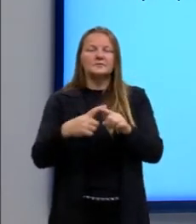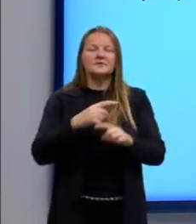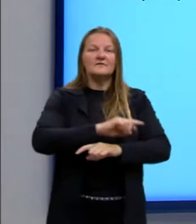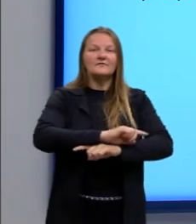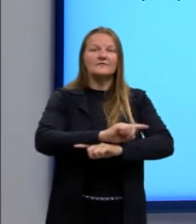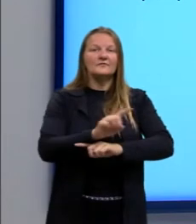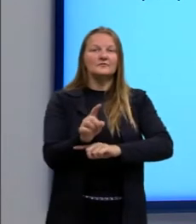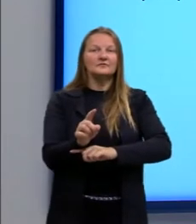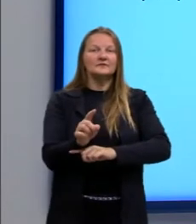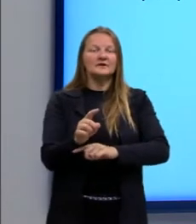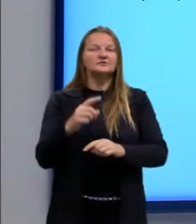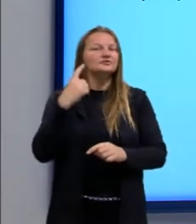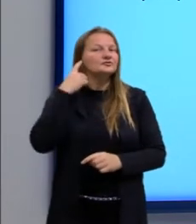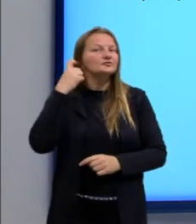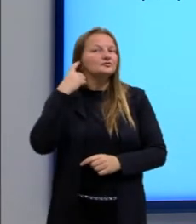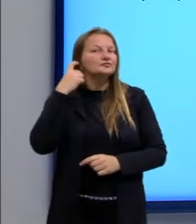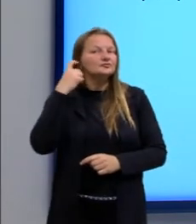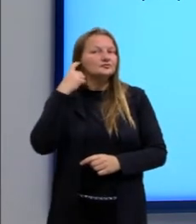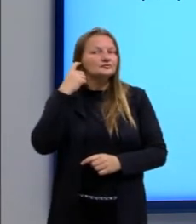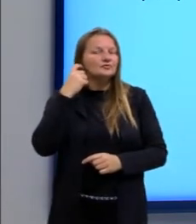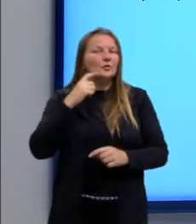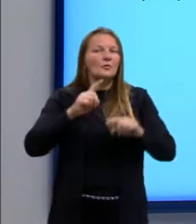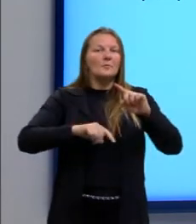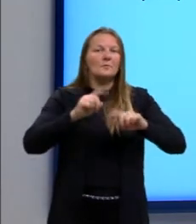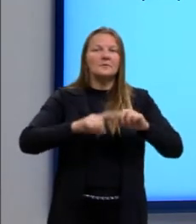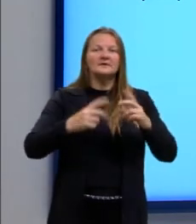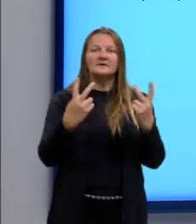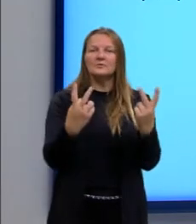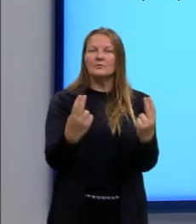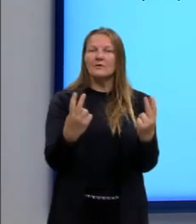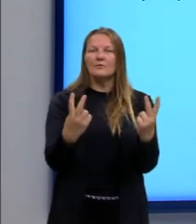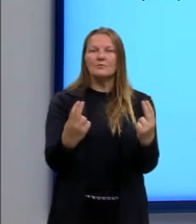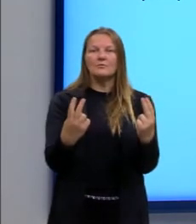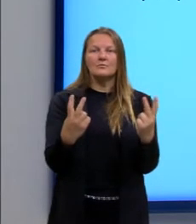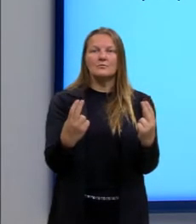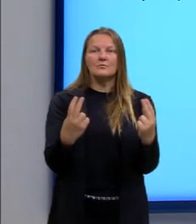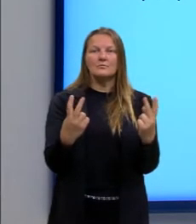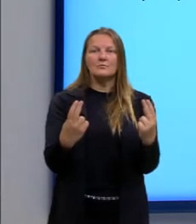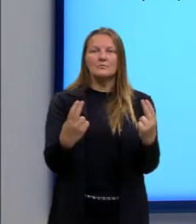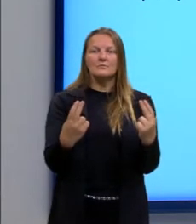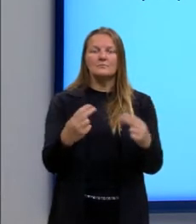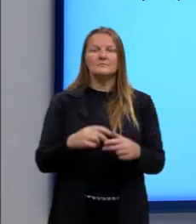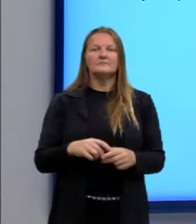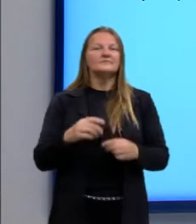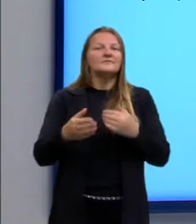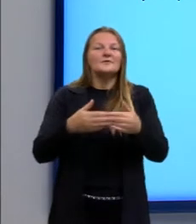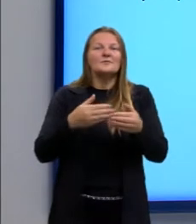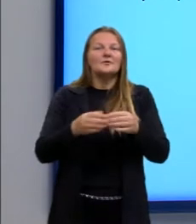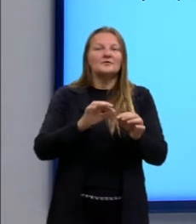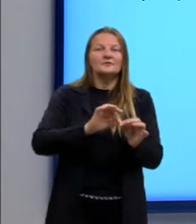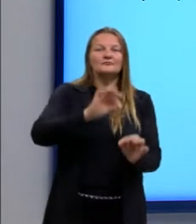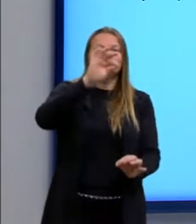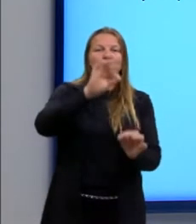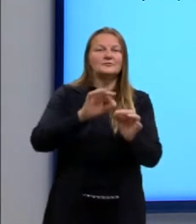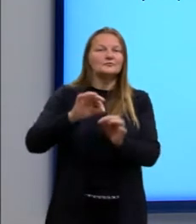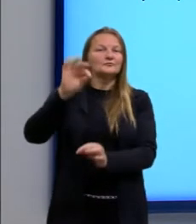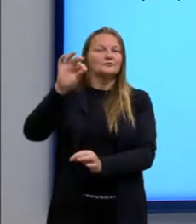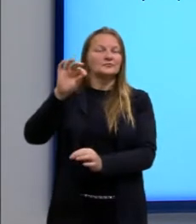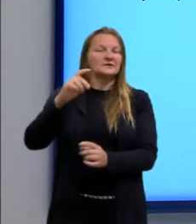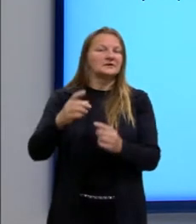de propagação do som nesses materiais vai ser igual. Não importa para a gente quanto que é.